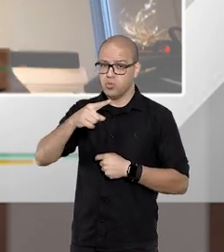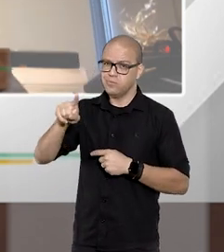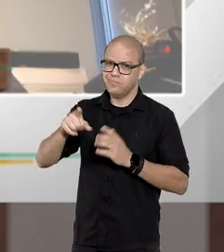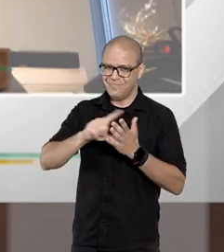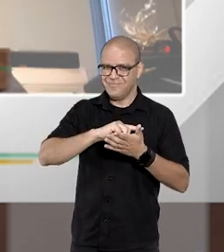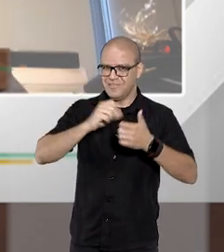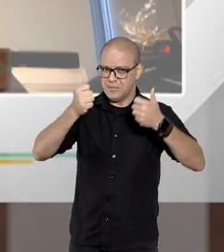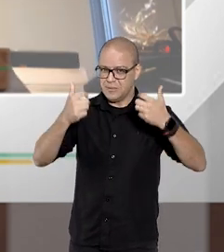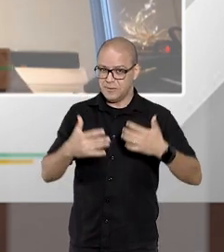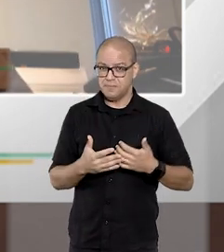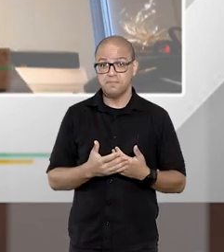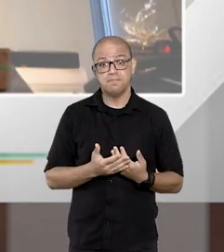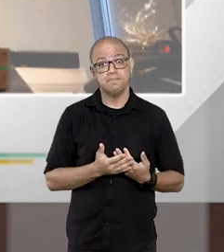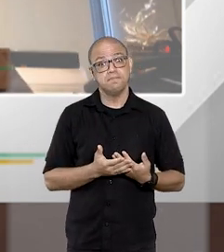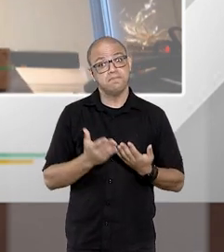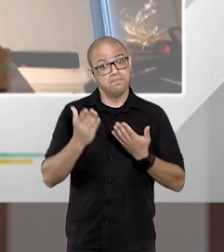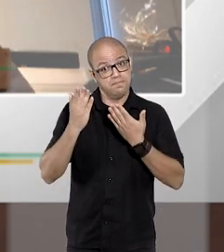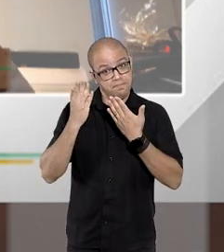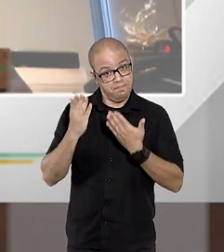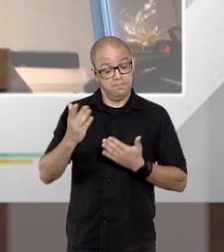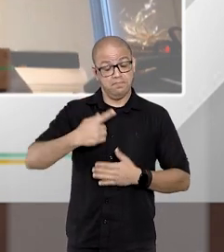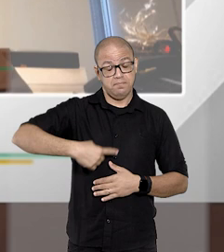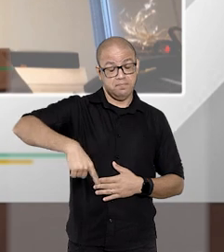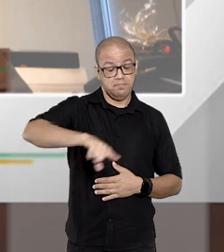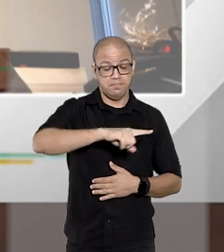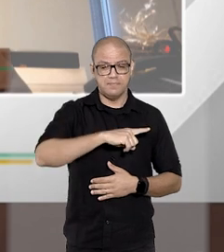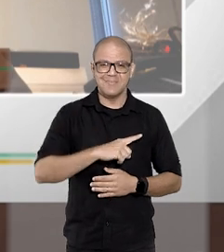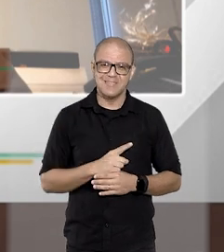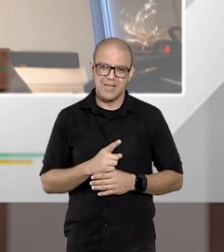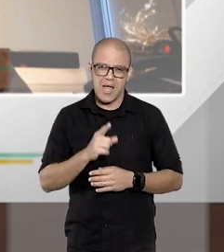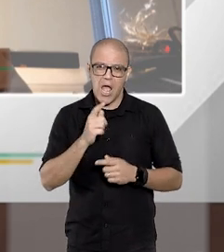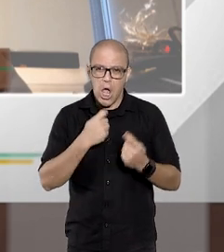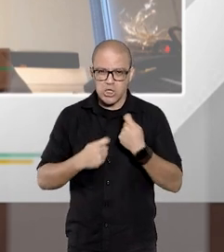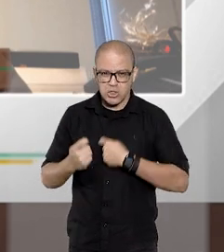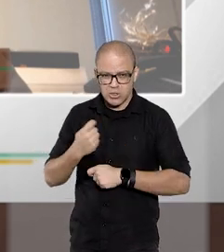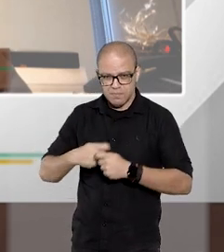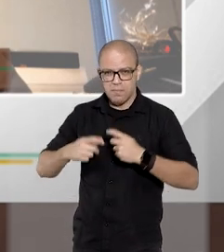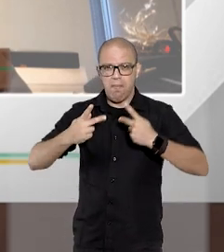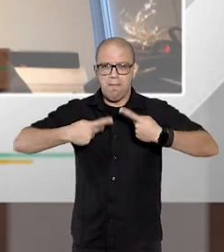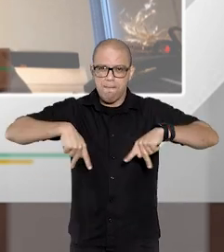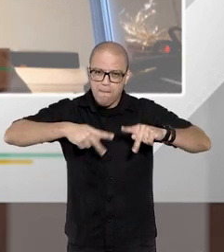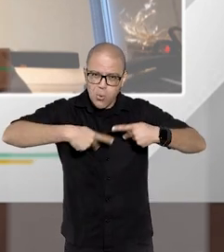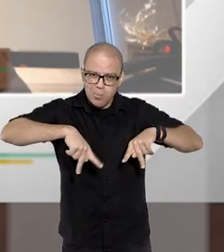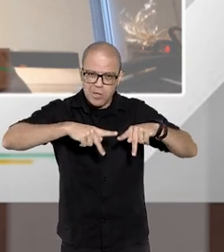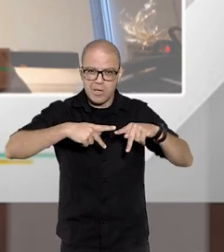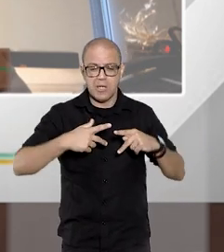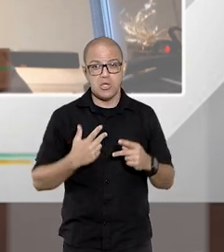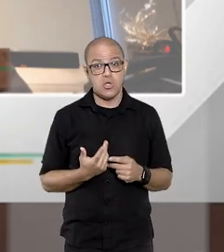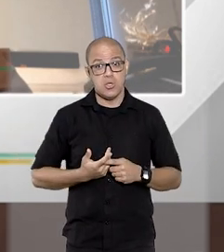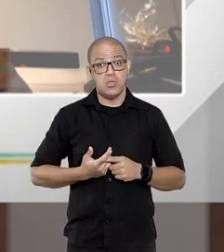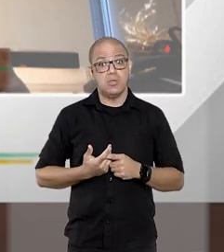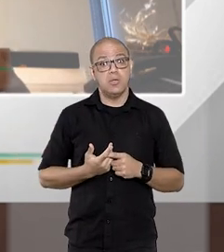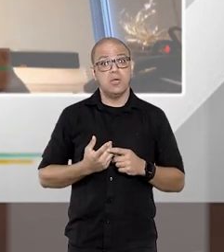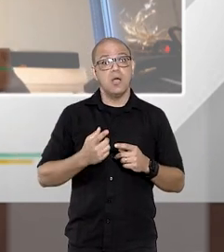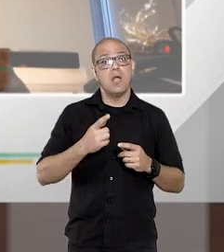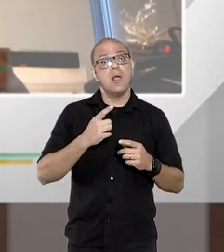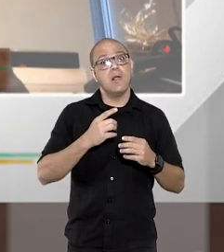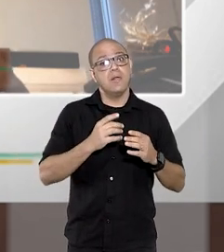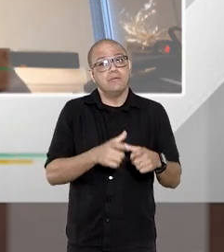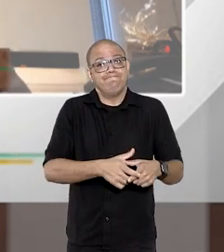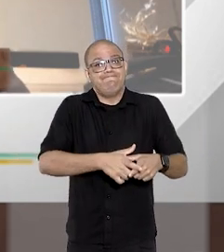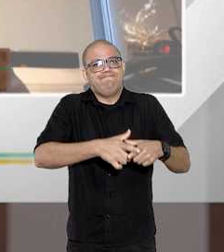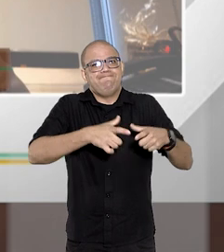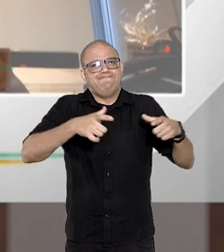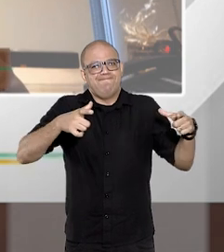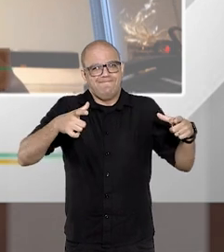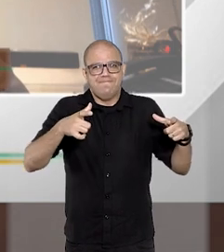explicado anteriormente. Então, nesse passo, a gente pode dizer que o conceito de administração pública indireta, ele é mais